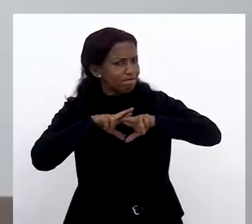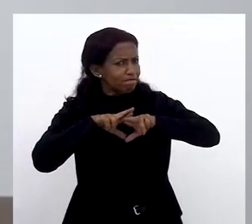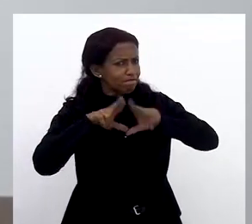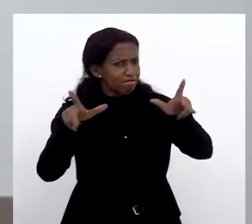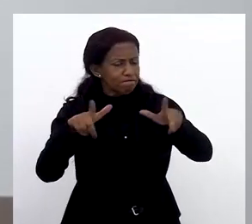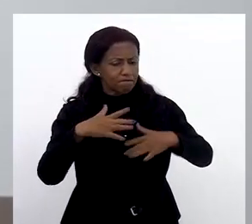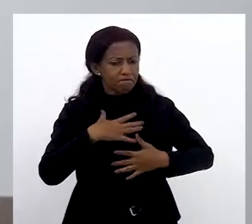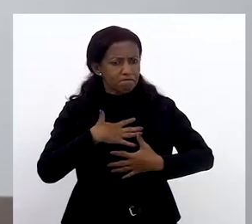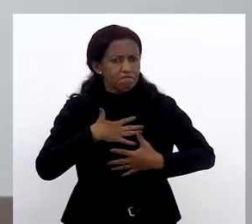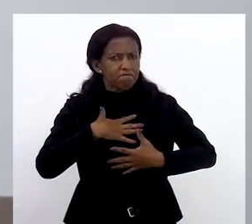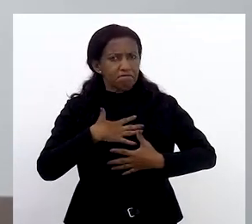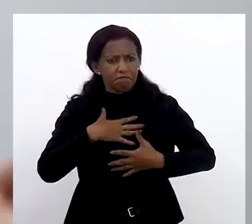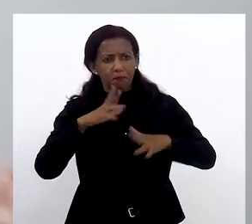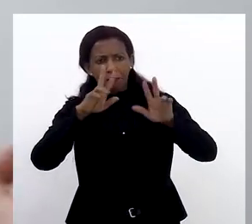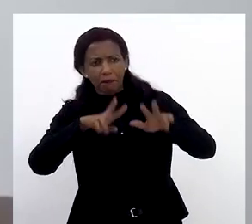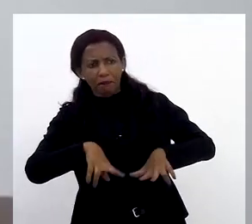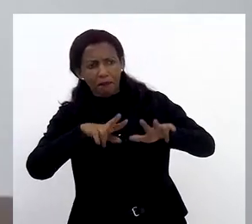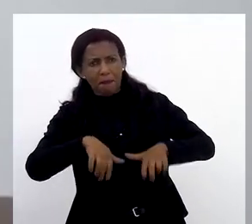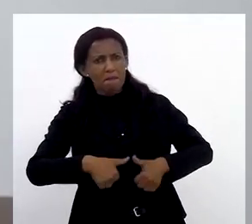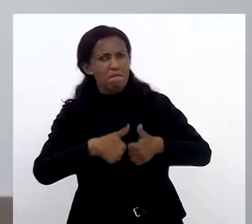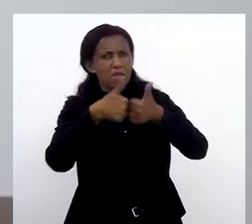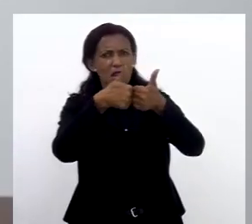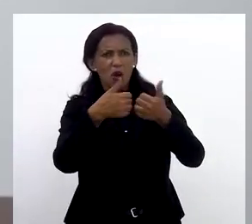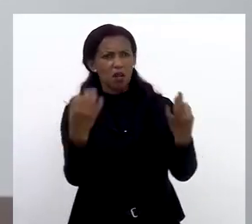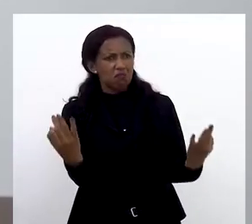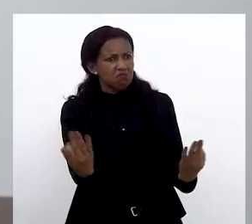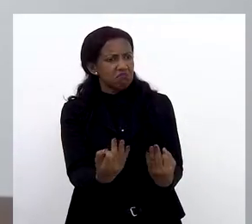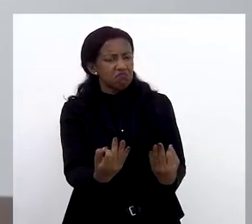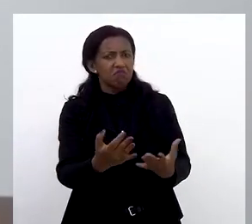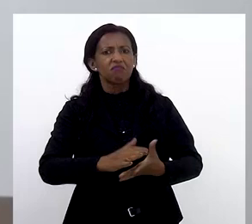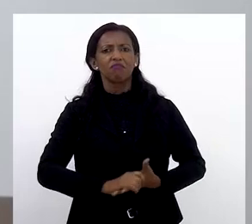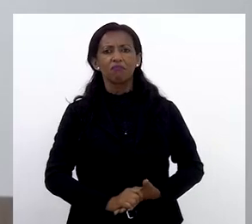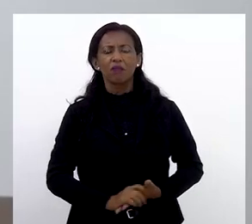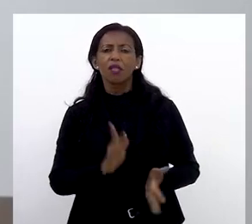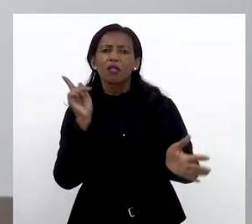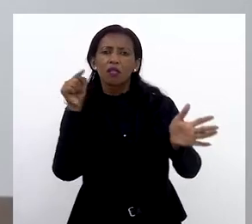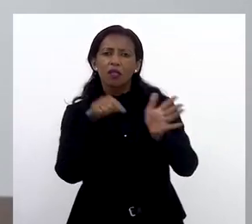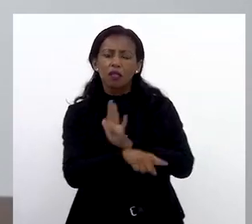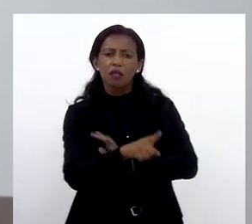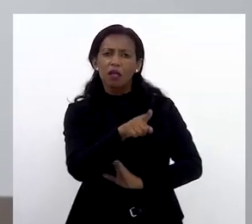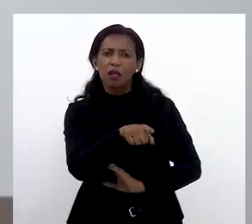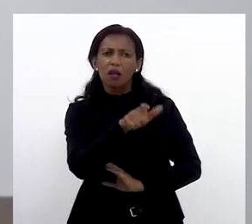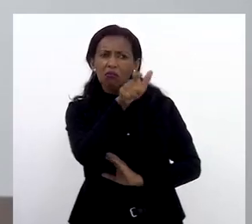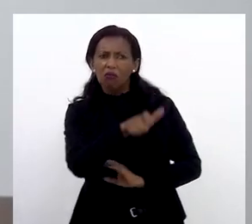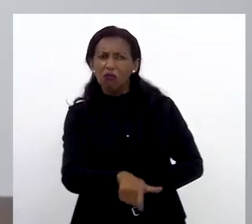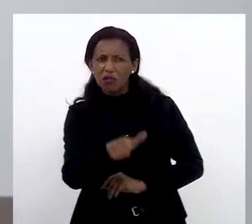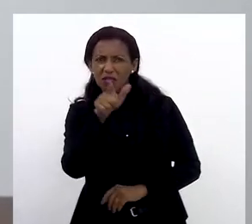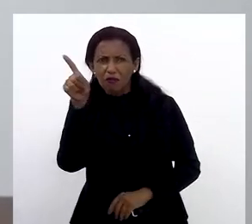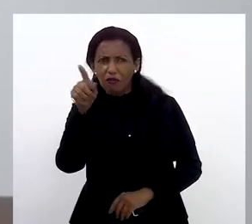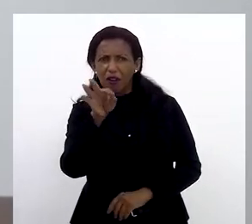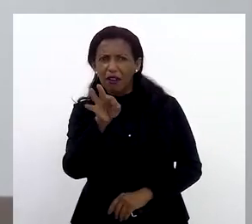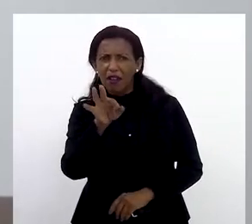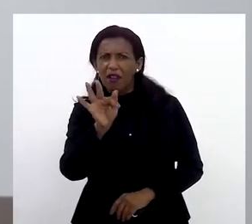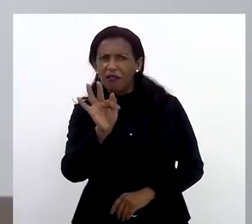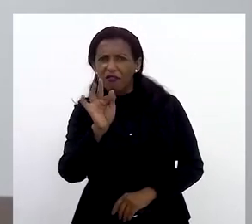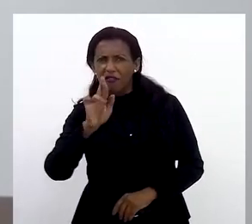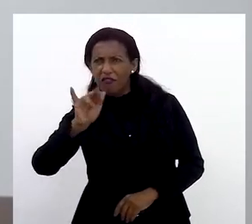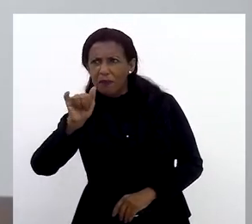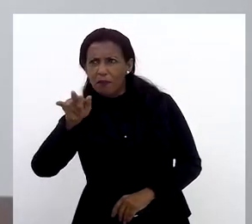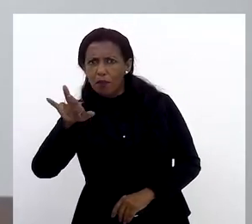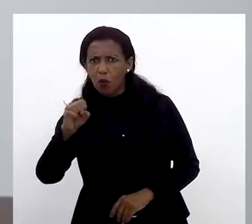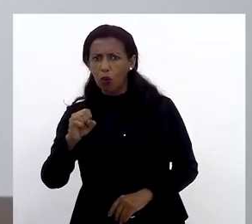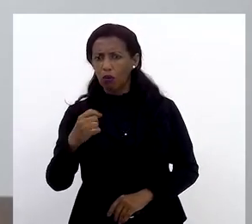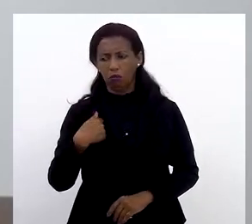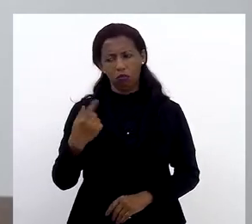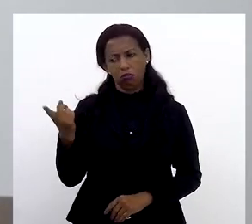diferença enorme, melhora fantástica. E perguntou se realmente ele tinha ficado em Friburgo. E o